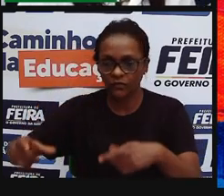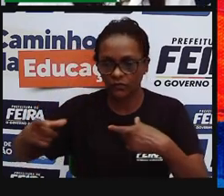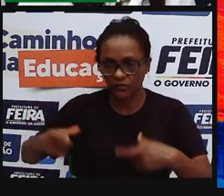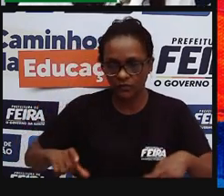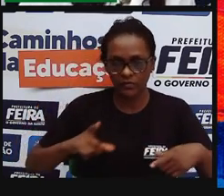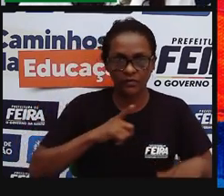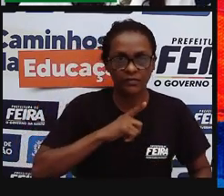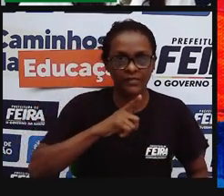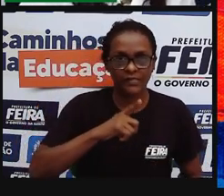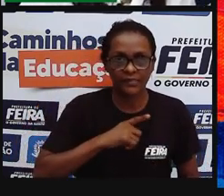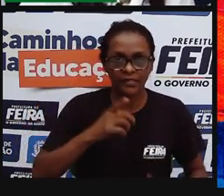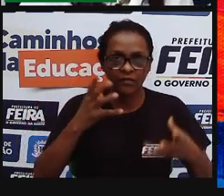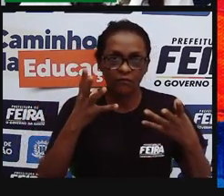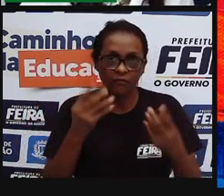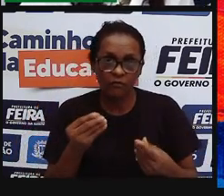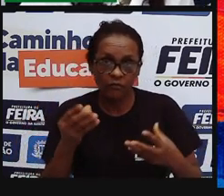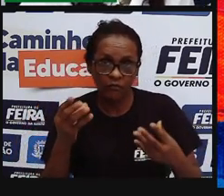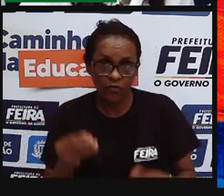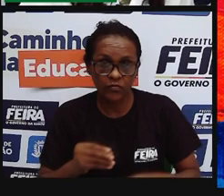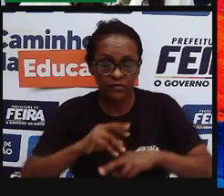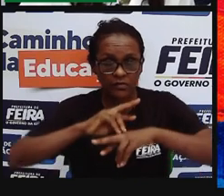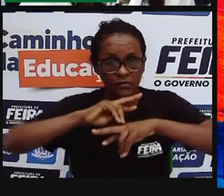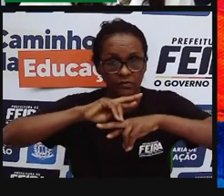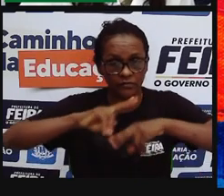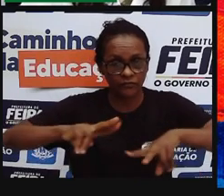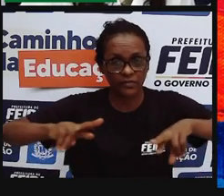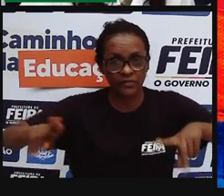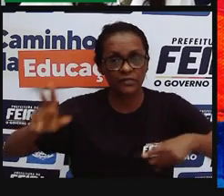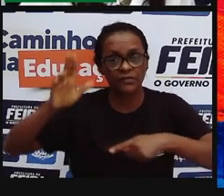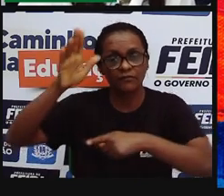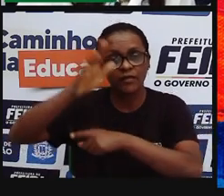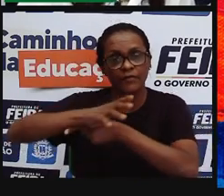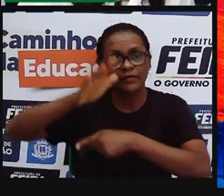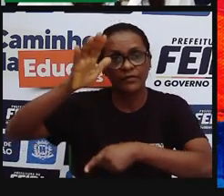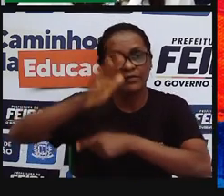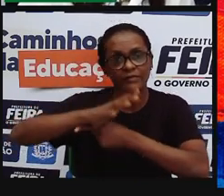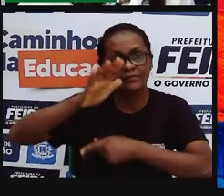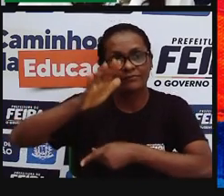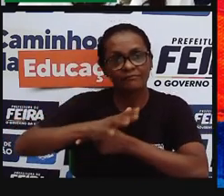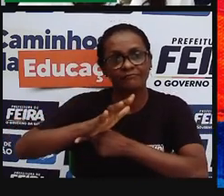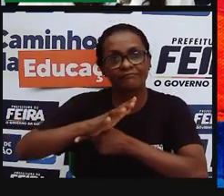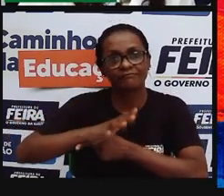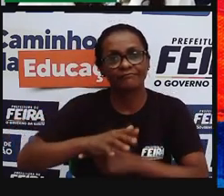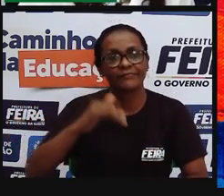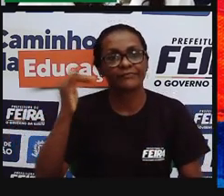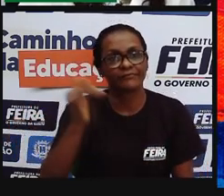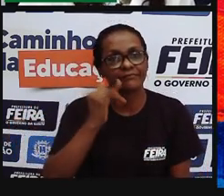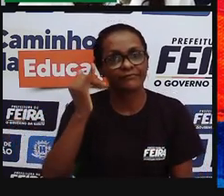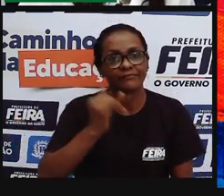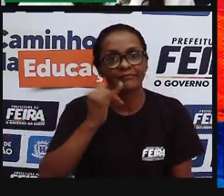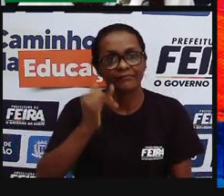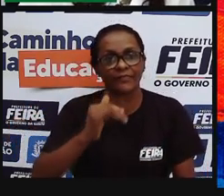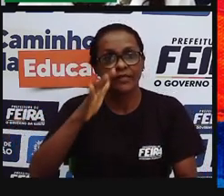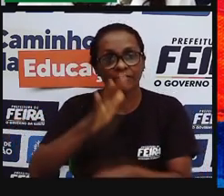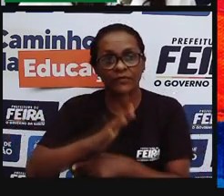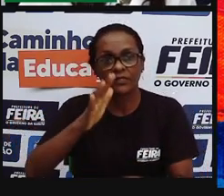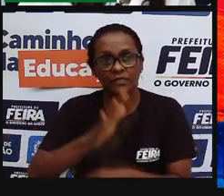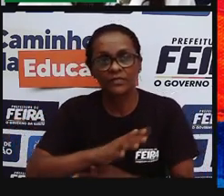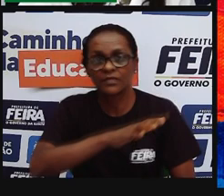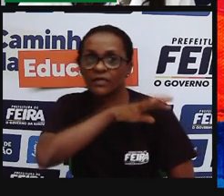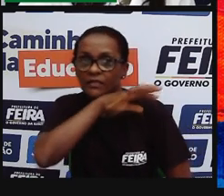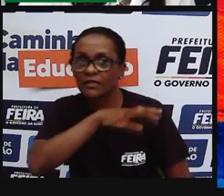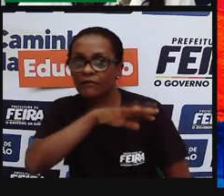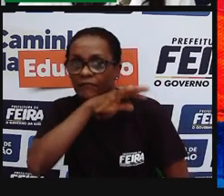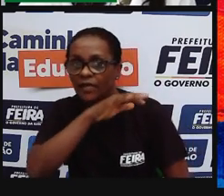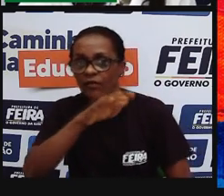exista a manutenção da diversidade, da biodiversidade. A proteção dos seres vivos que estão ali e